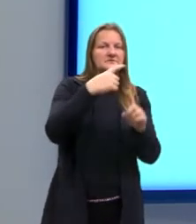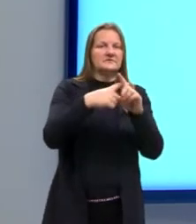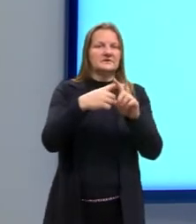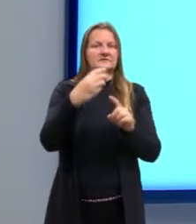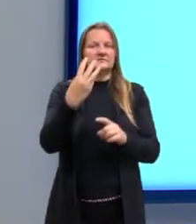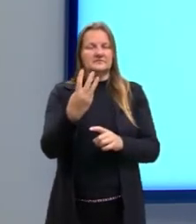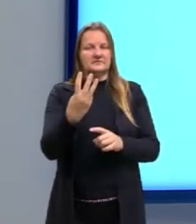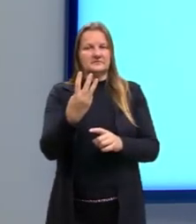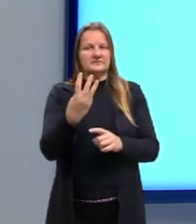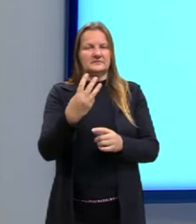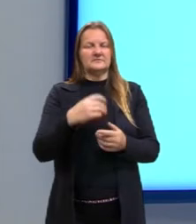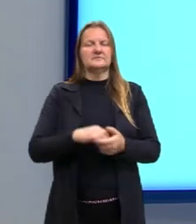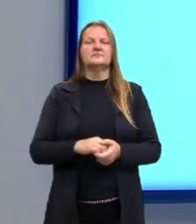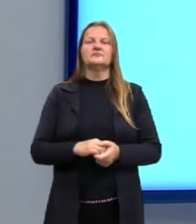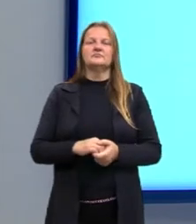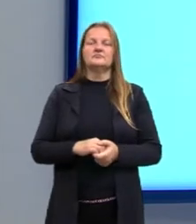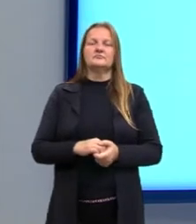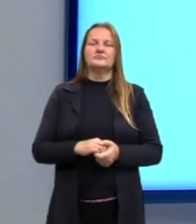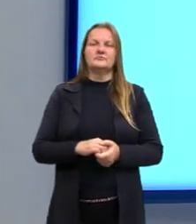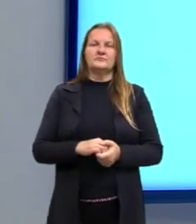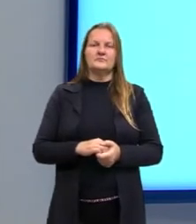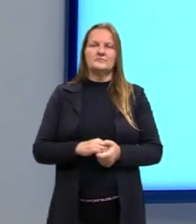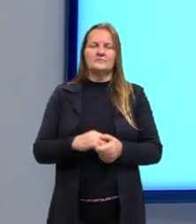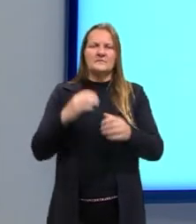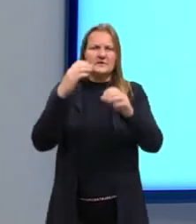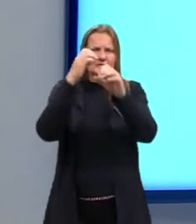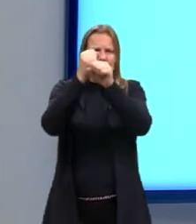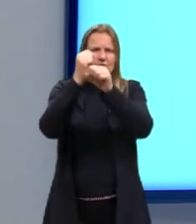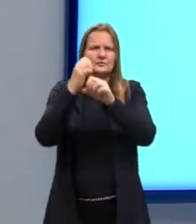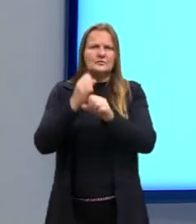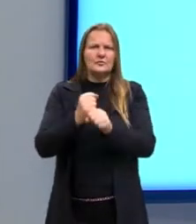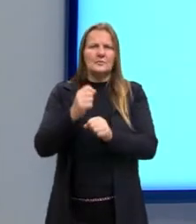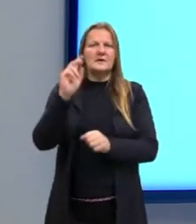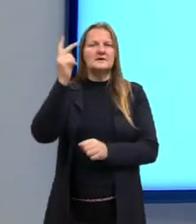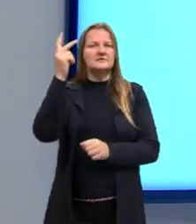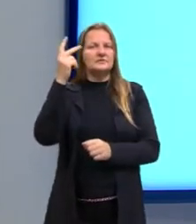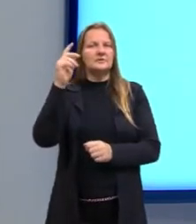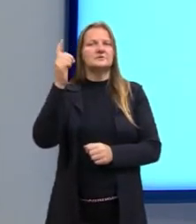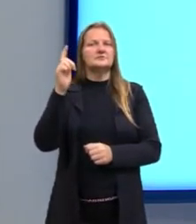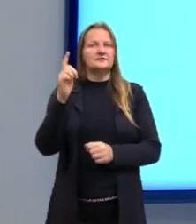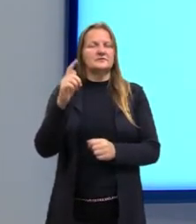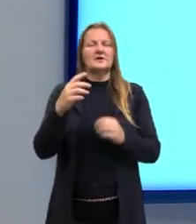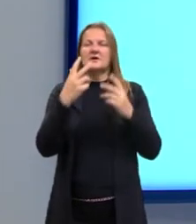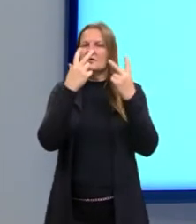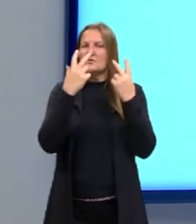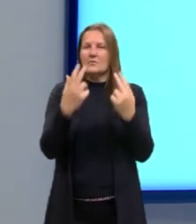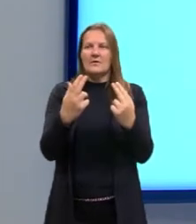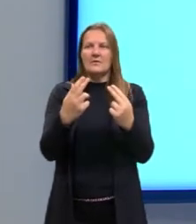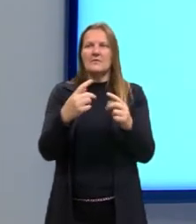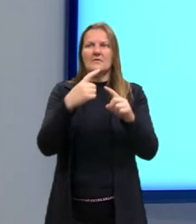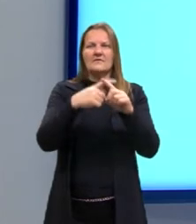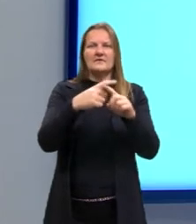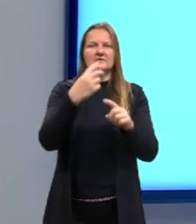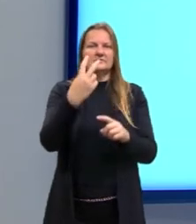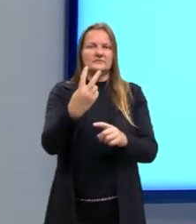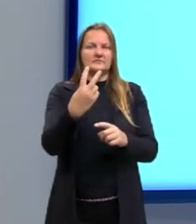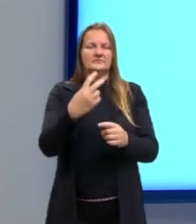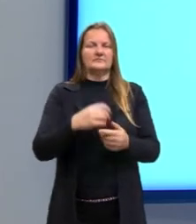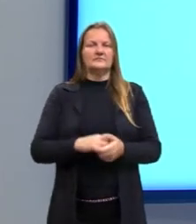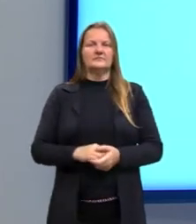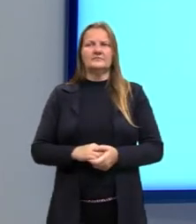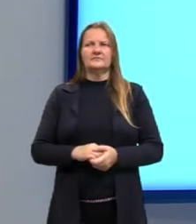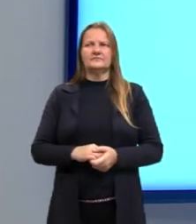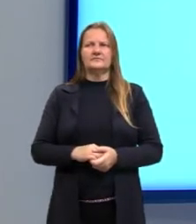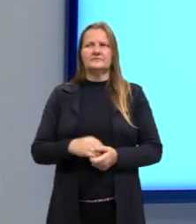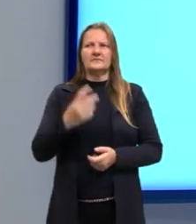vezes o peso 3. E aí vamos somar com história e geografia, agora multiplicando pelo peso 2. Então,